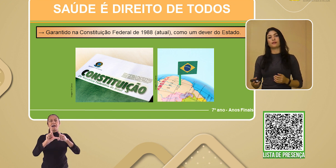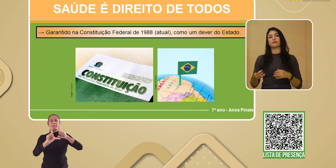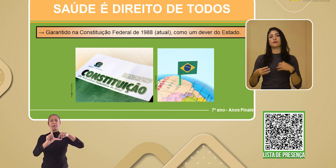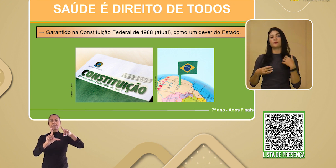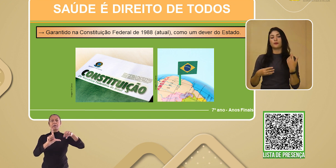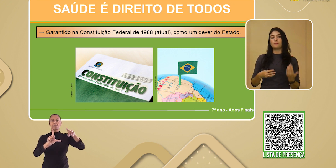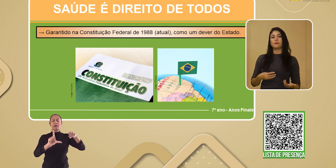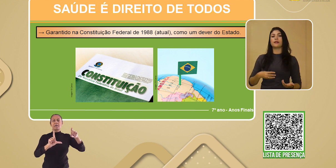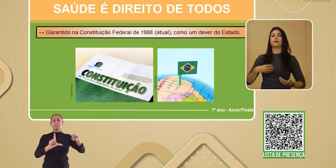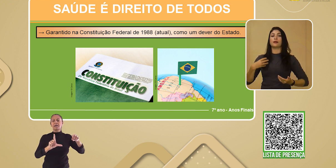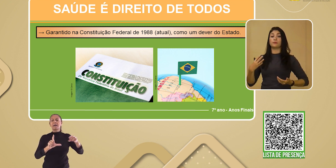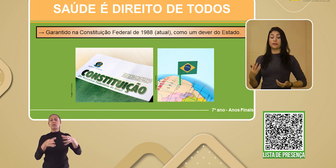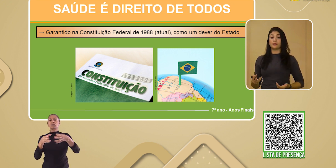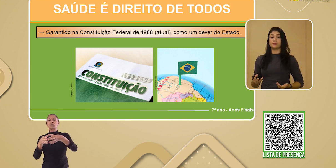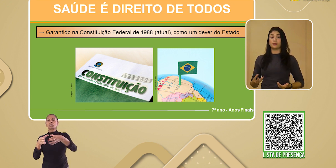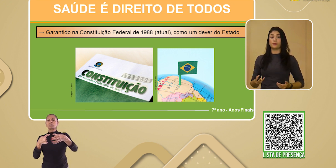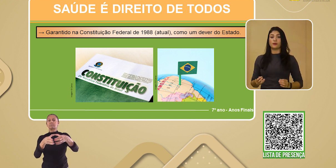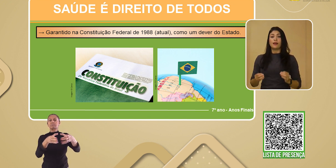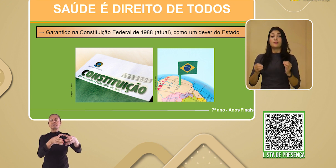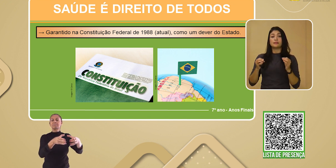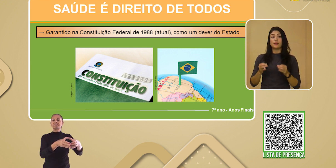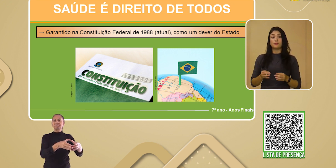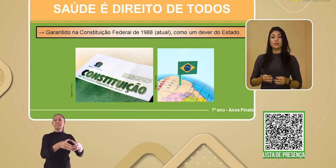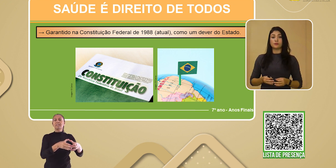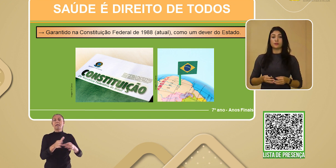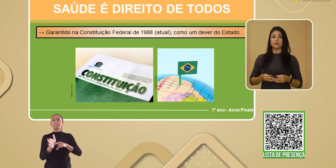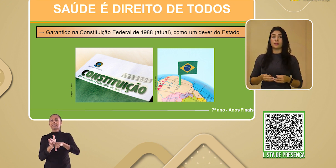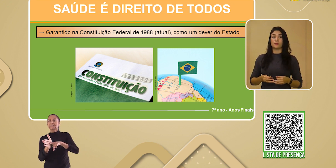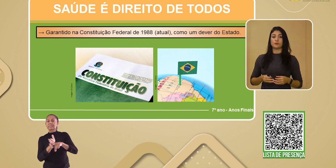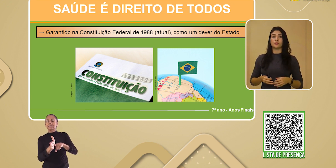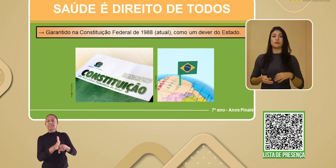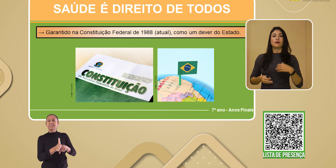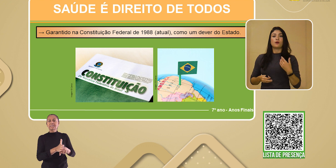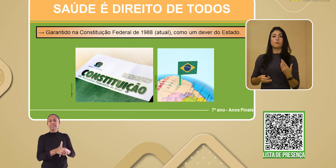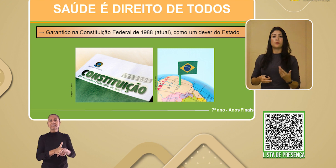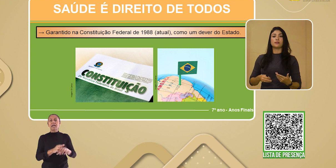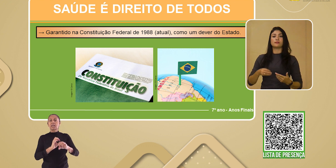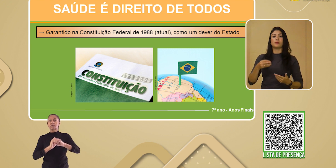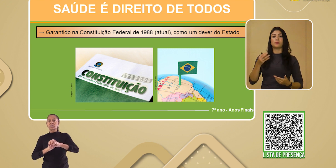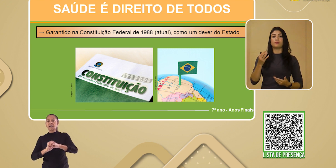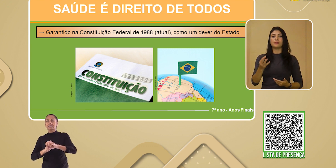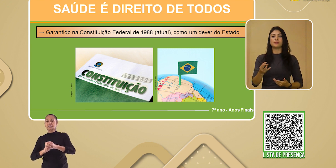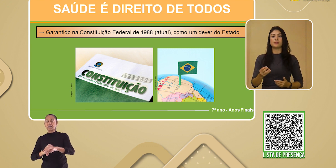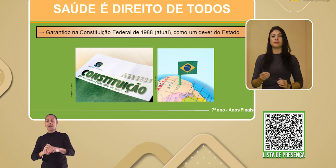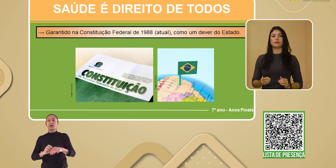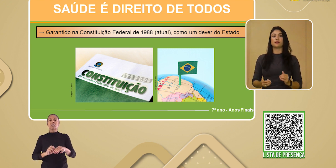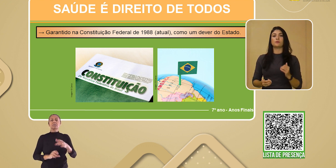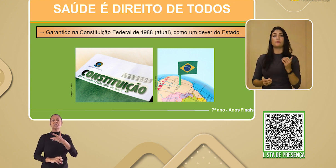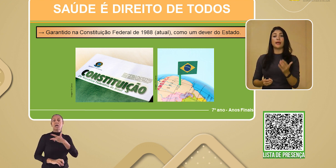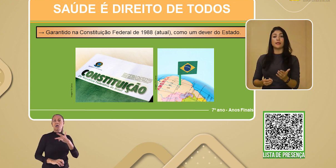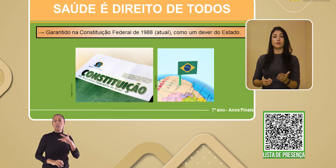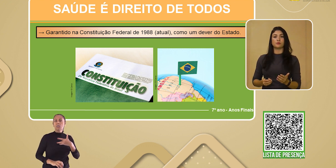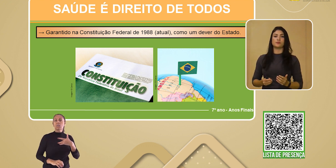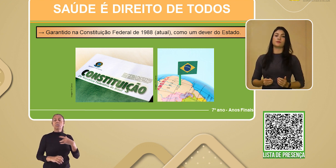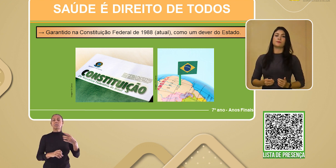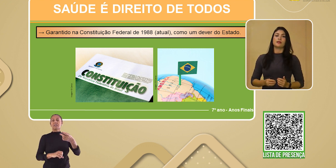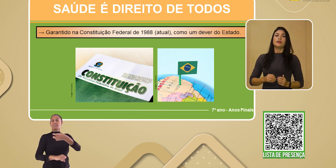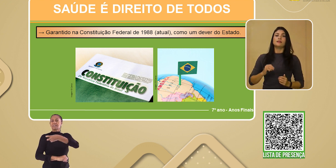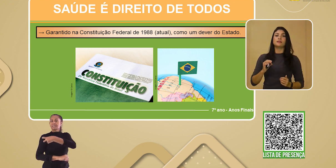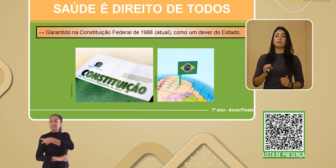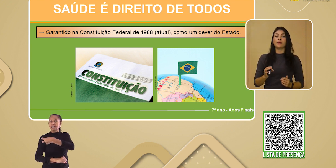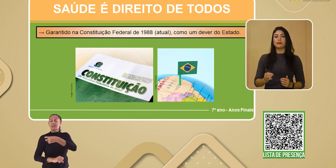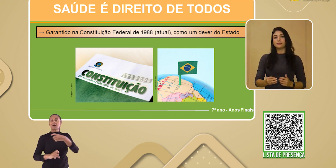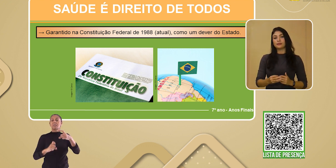educação, emprego, alimentação, serviços de saúde, como por exemplo, a vacinação, médicos